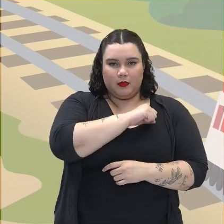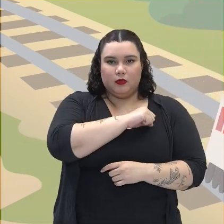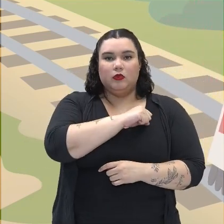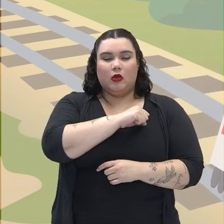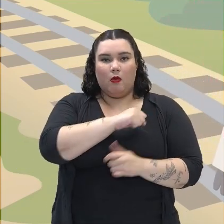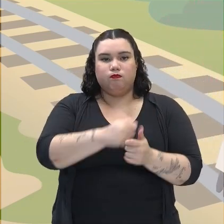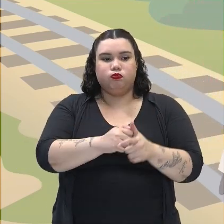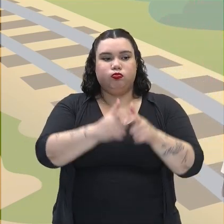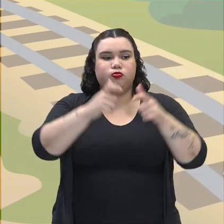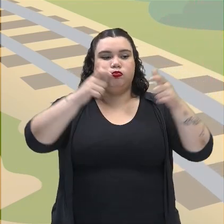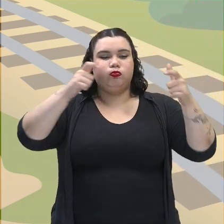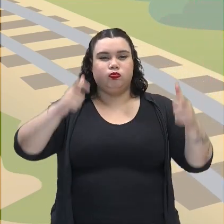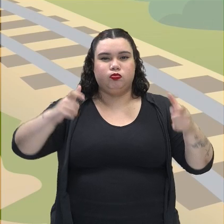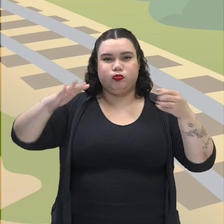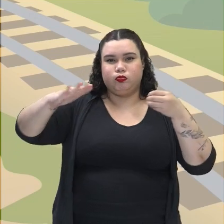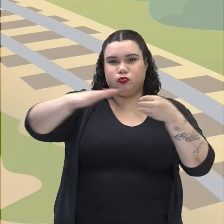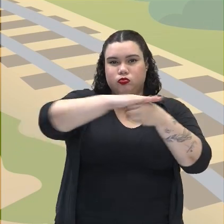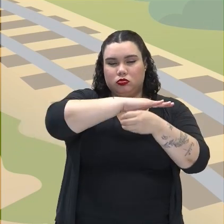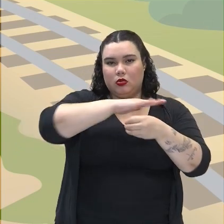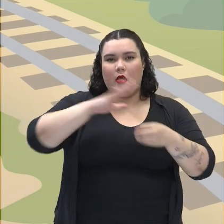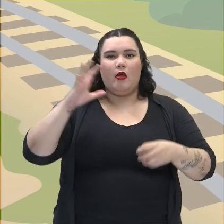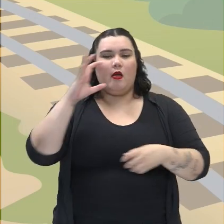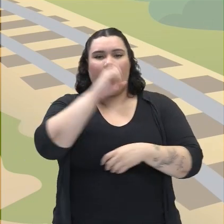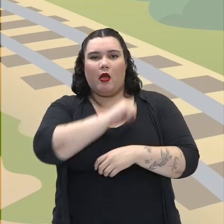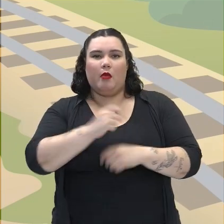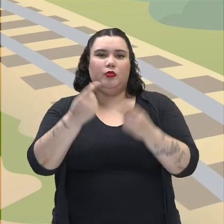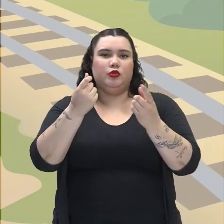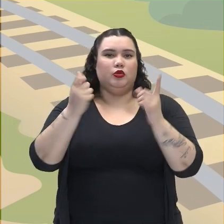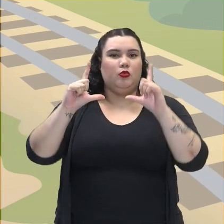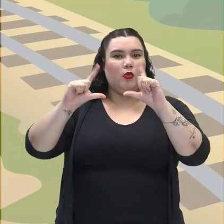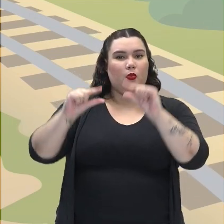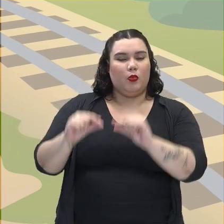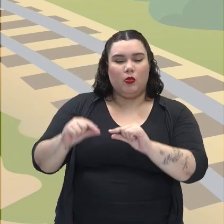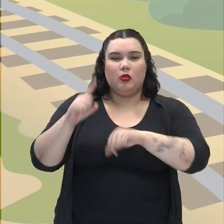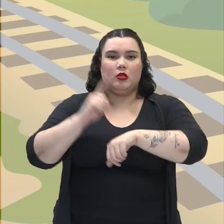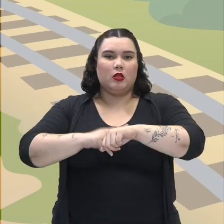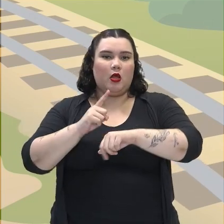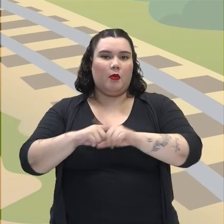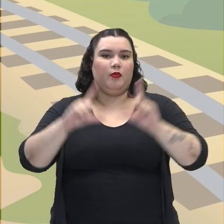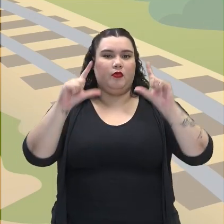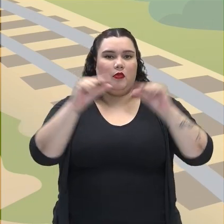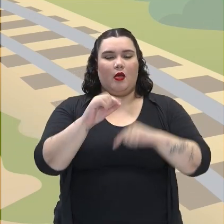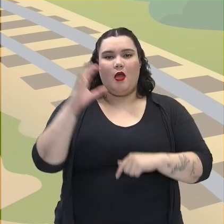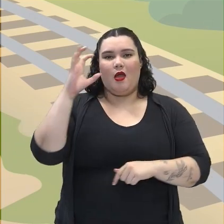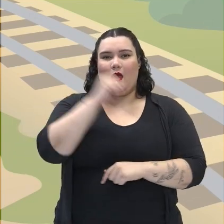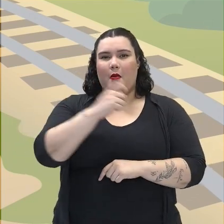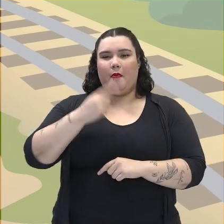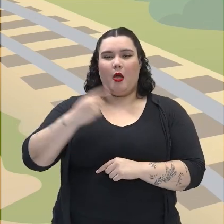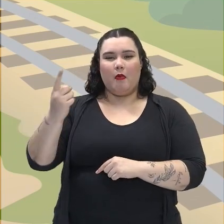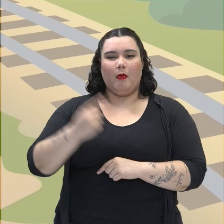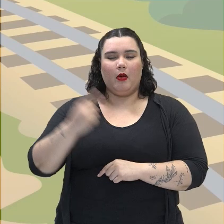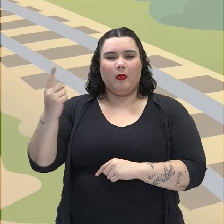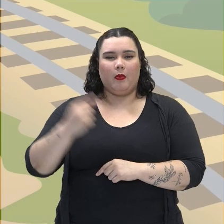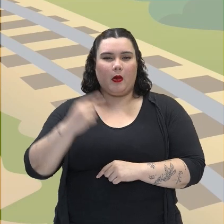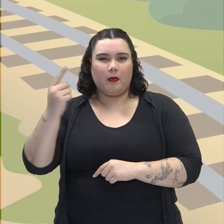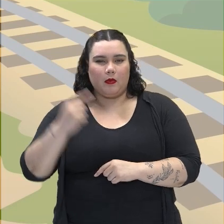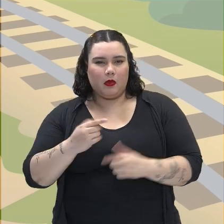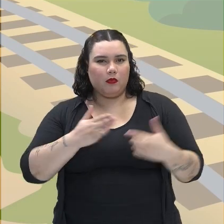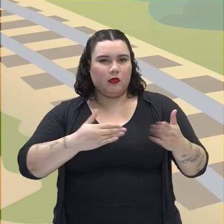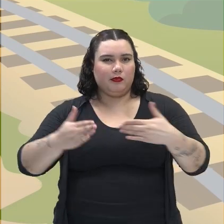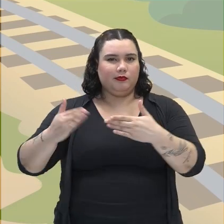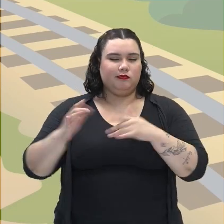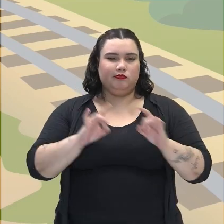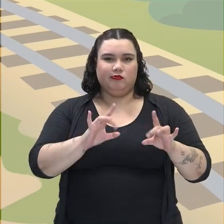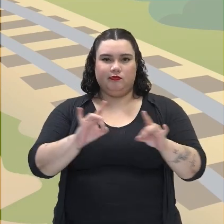quantidade, ou seja, menos tempo, menos dinheiro gasto, sendo mais efetivo no processo de transporte dessa mercadoria, que era o café,